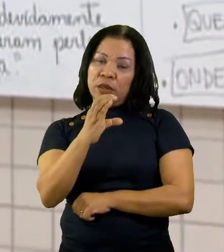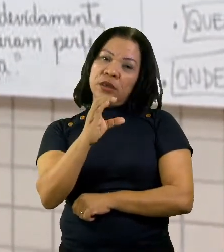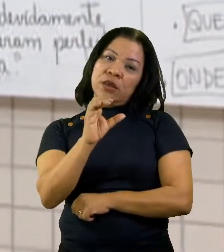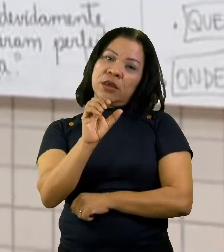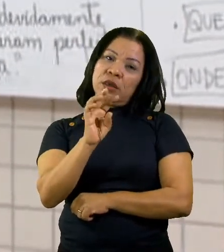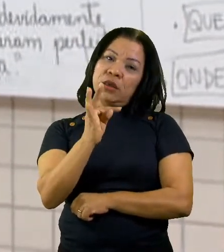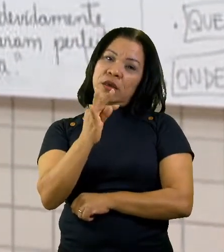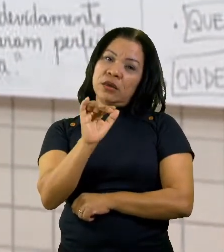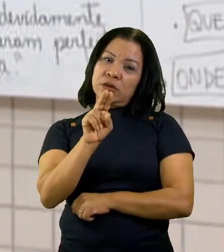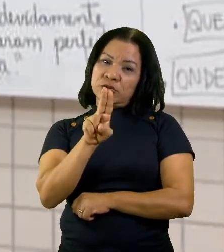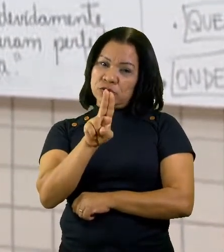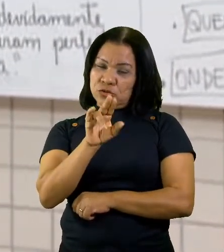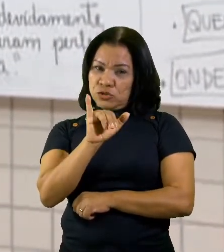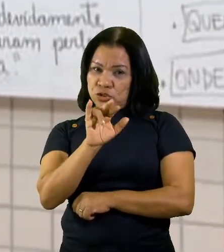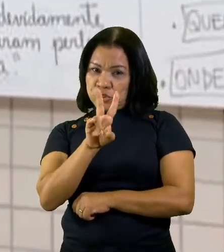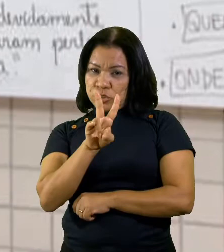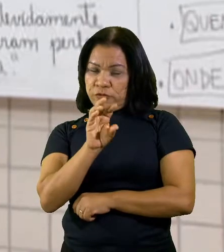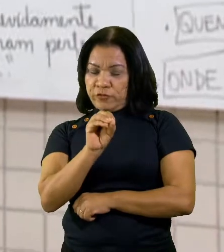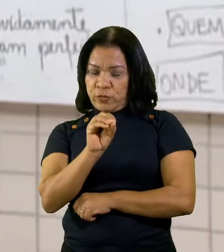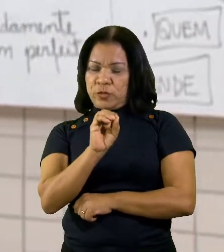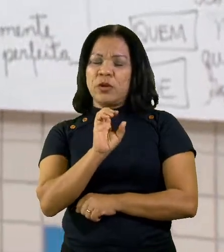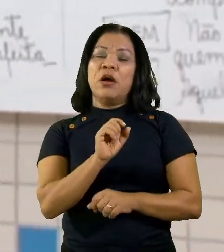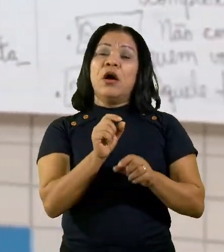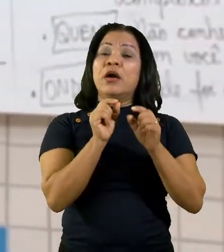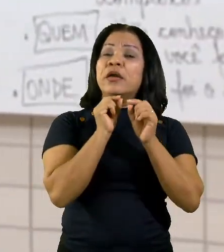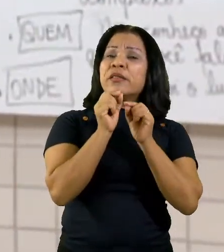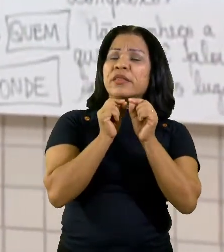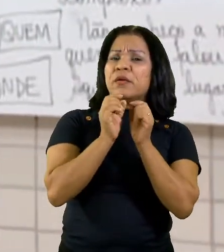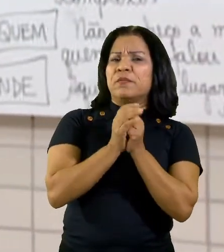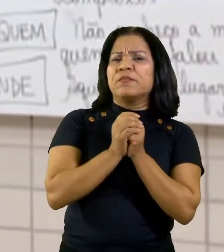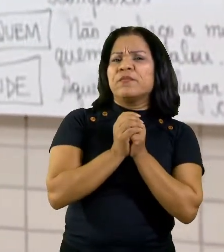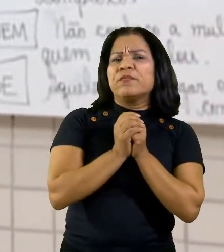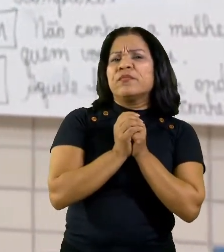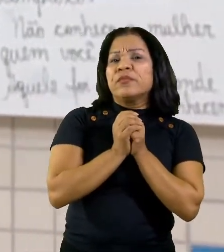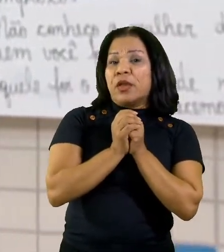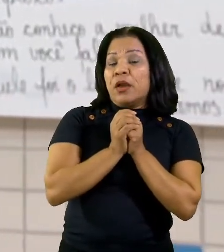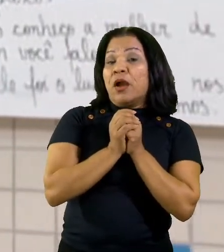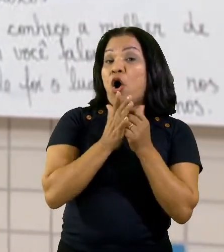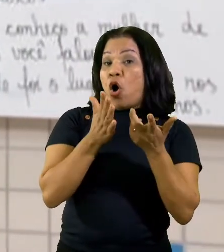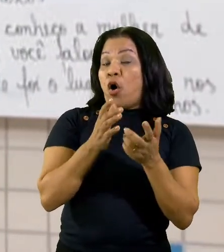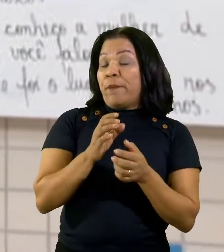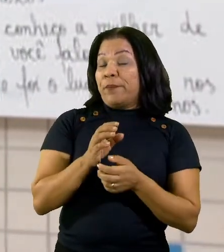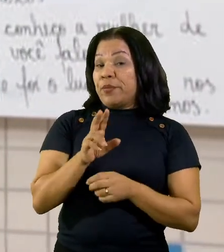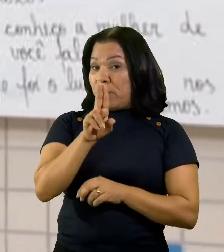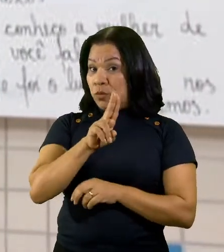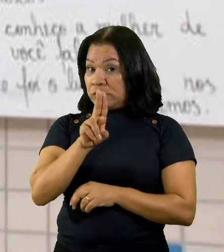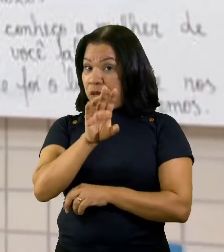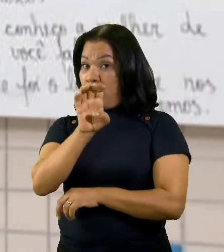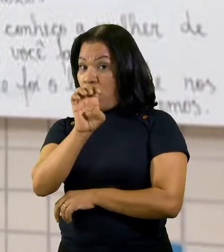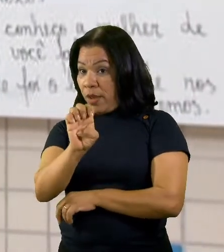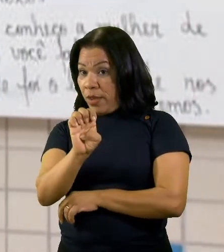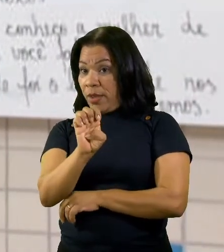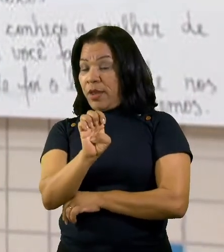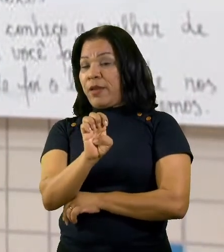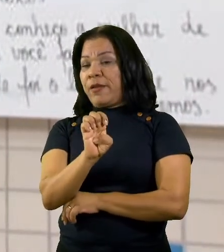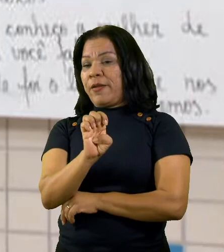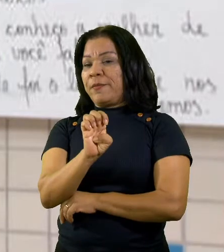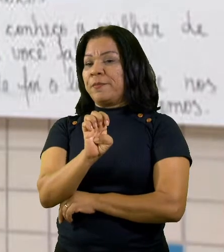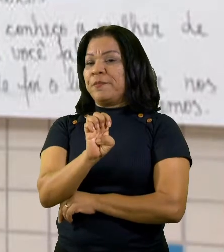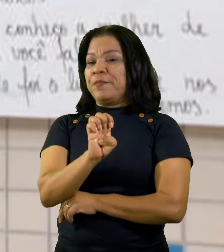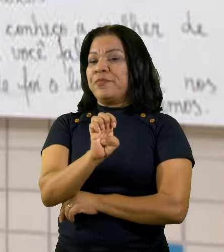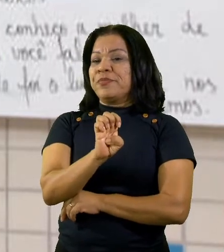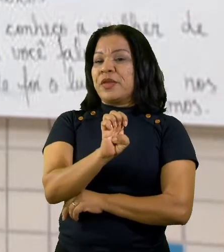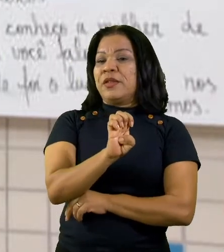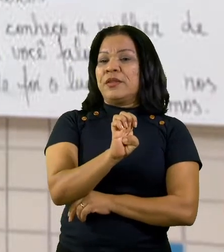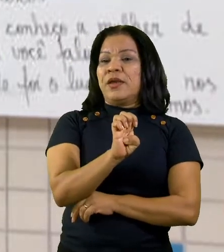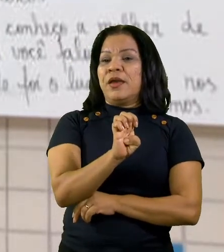objetiva e clara. Por isso que nós usamos o E, que lá na sintaxe, ele é chamado